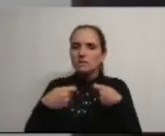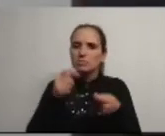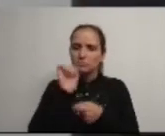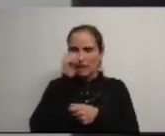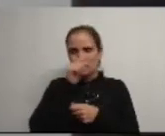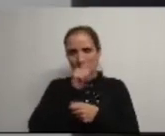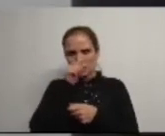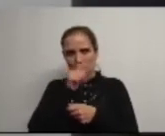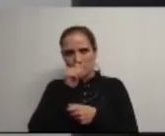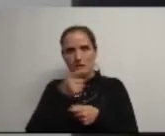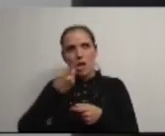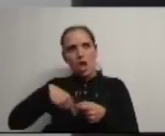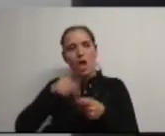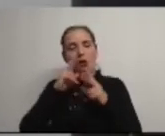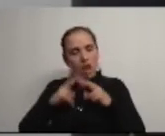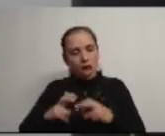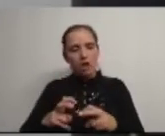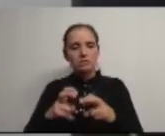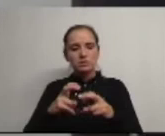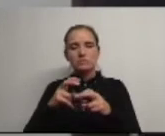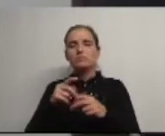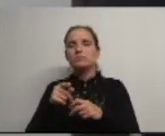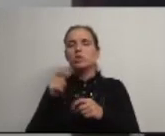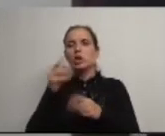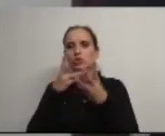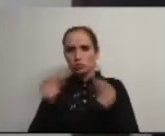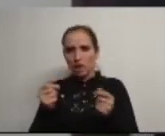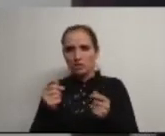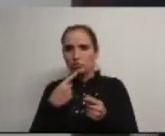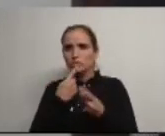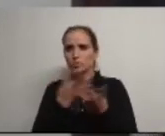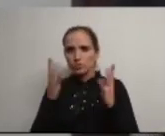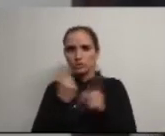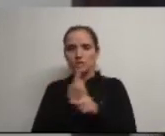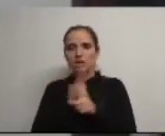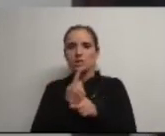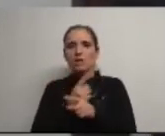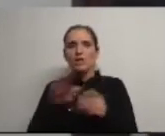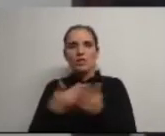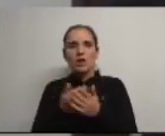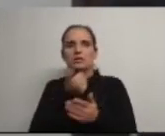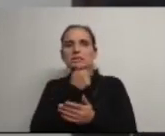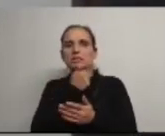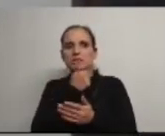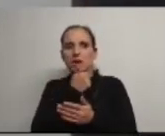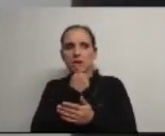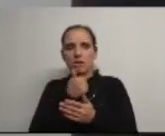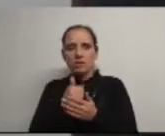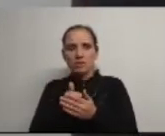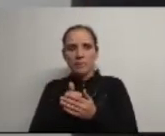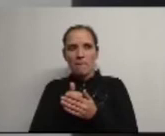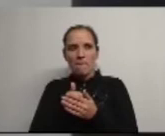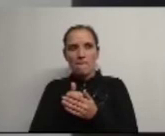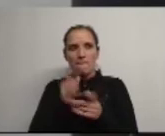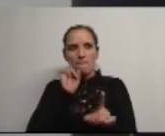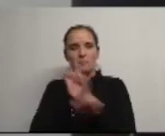análise e apreciação da eficácia e dos resultados práticos de muitos dos investimentos resultantes das decisões do Executivo se